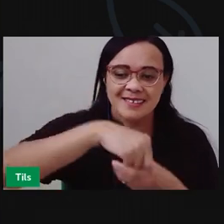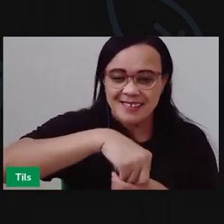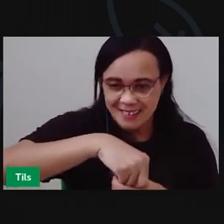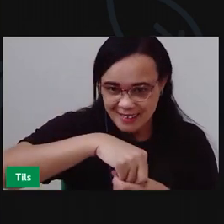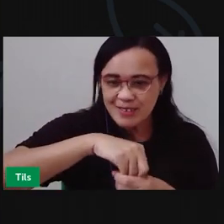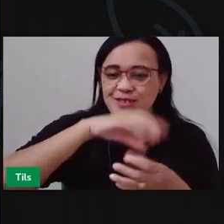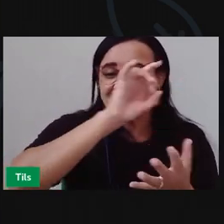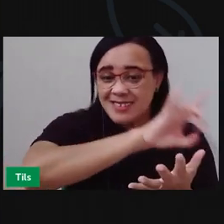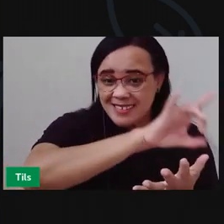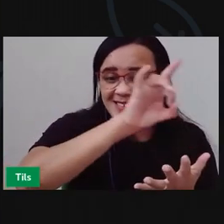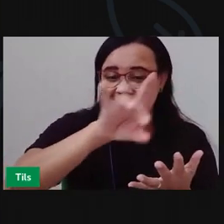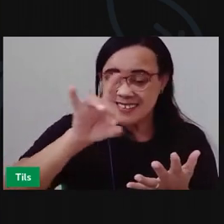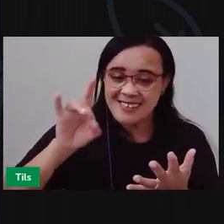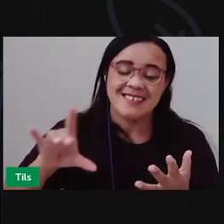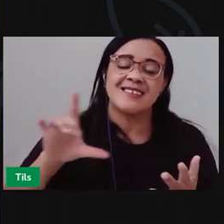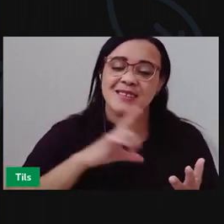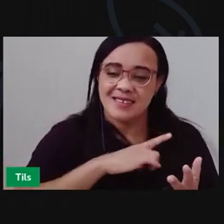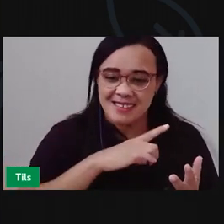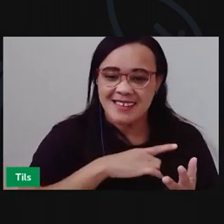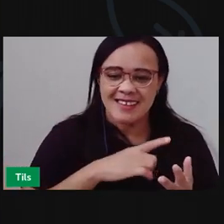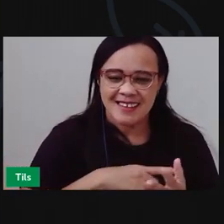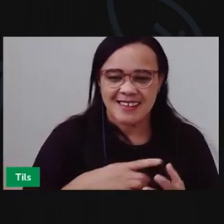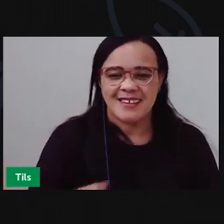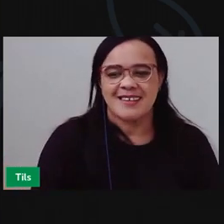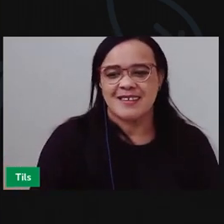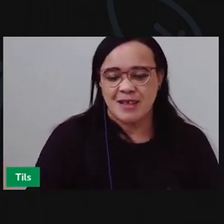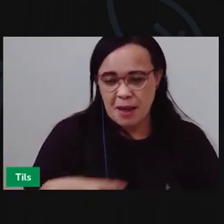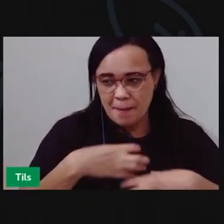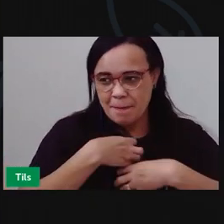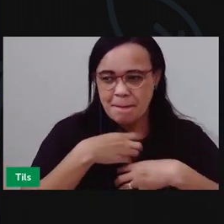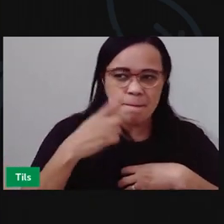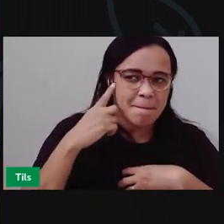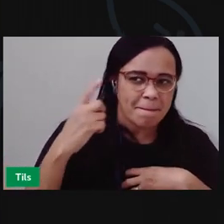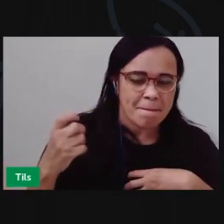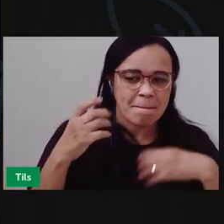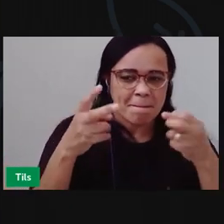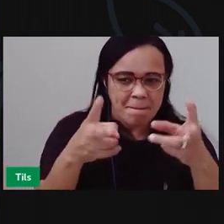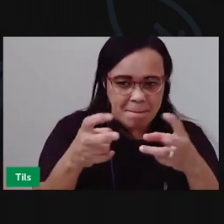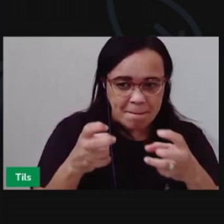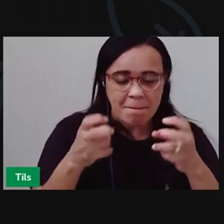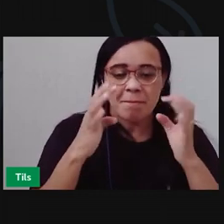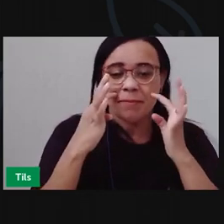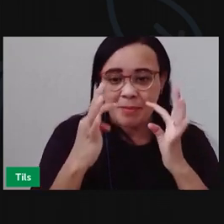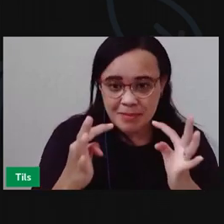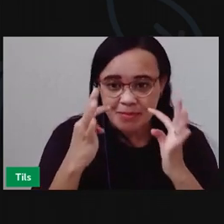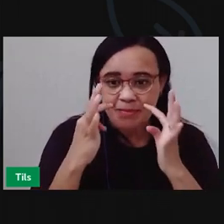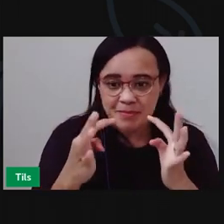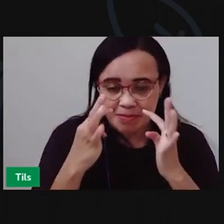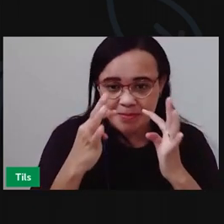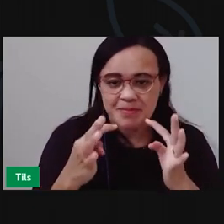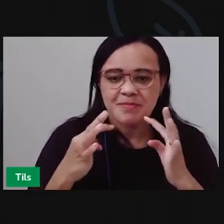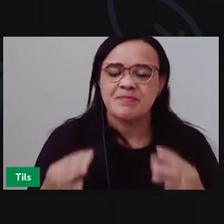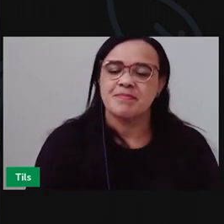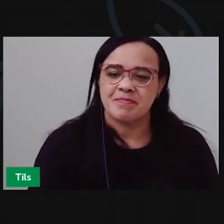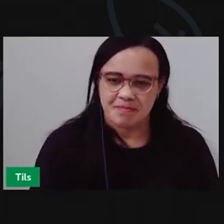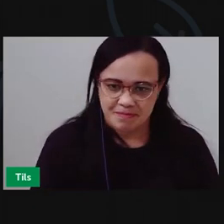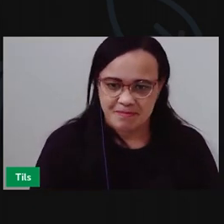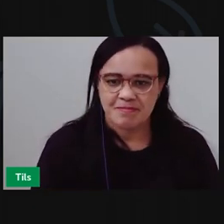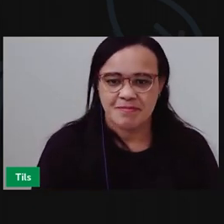Em todas elas Presente No som De todas elas É isso aí Que a gente conhece Como princípio Acrofônico